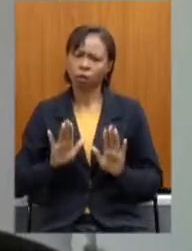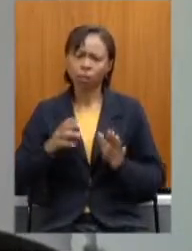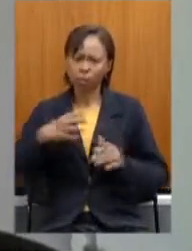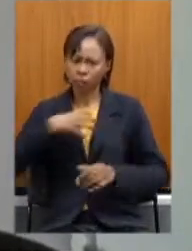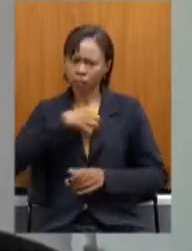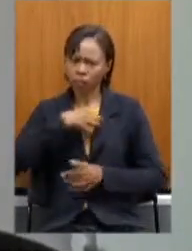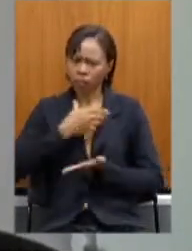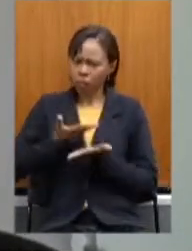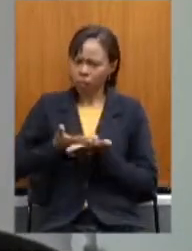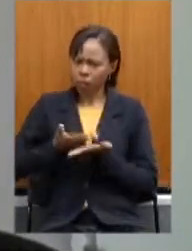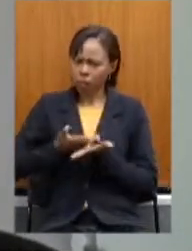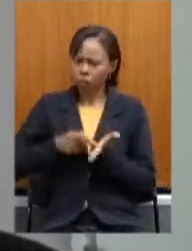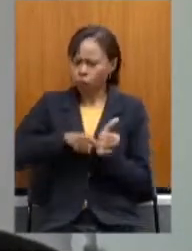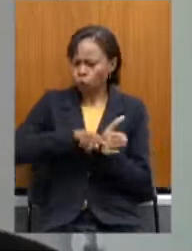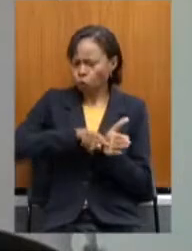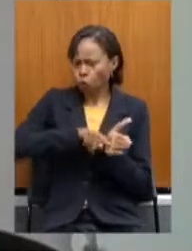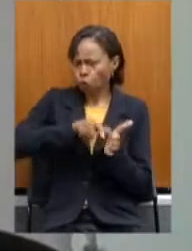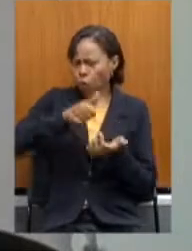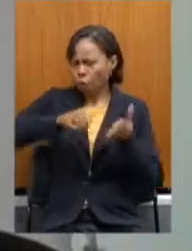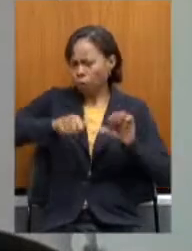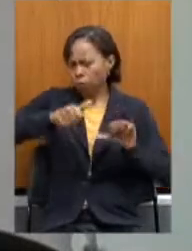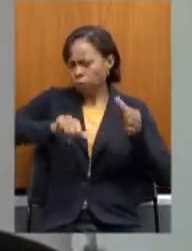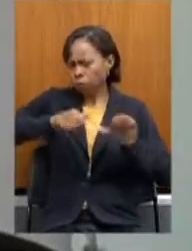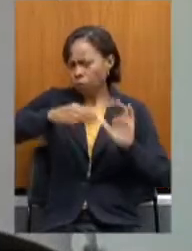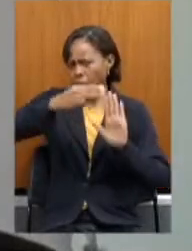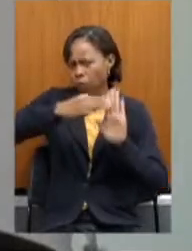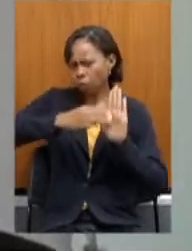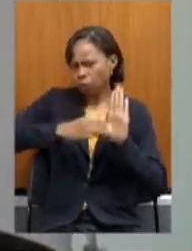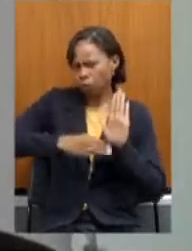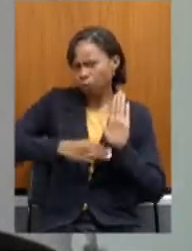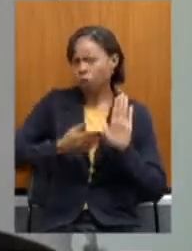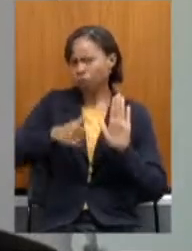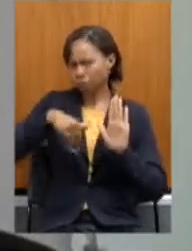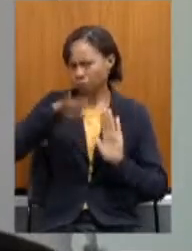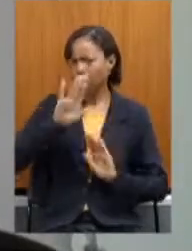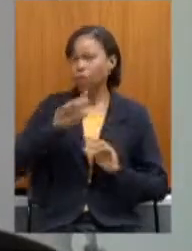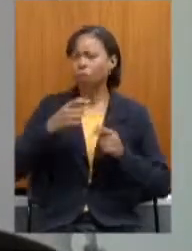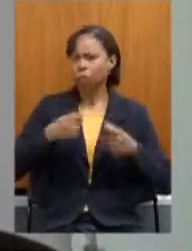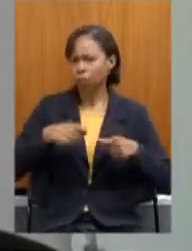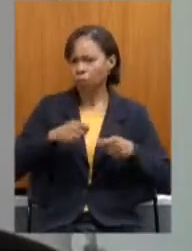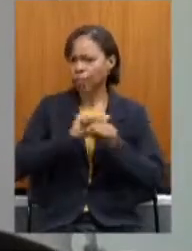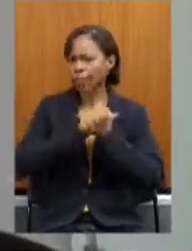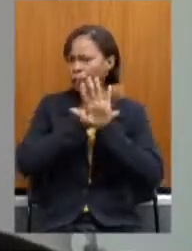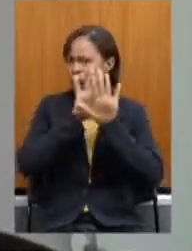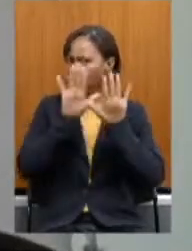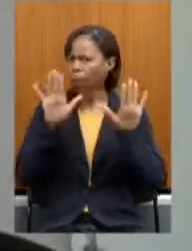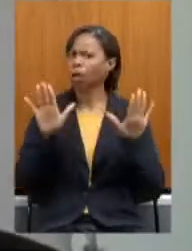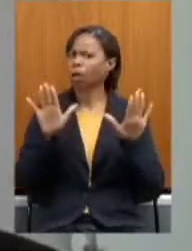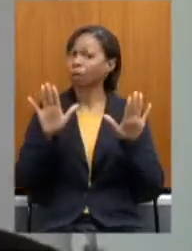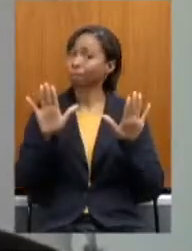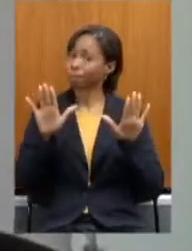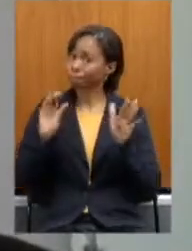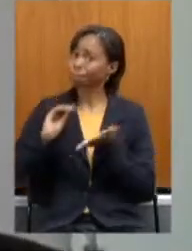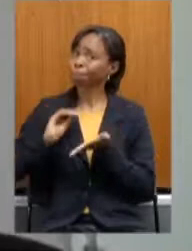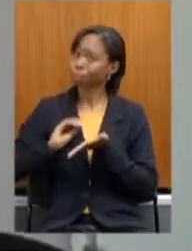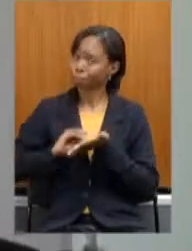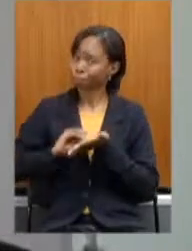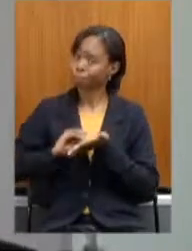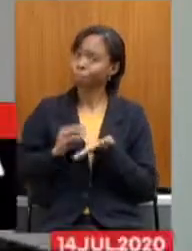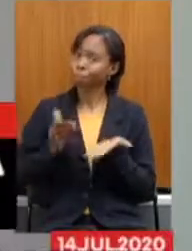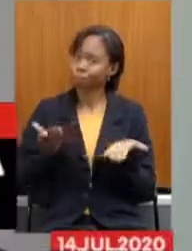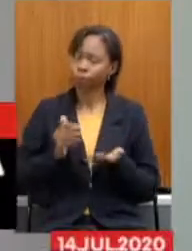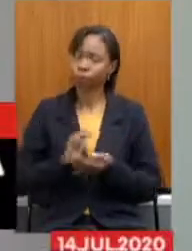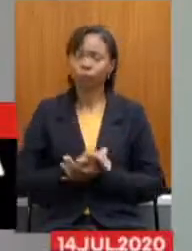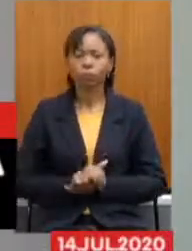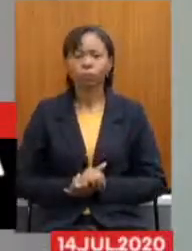análise metodológica e para isso precisamos de dados claros e transparentes, o que não está acontecendo até então. Essa